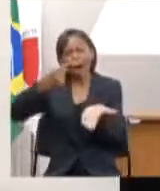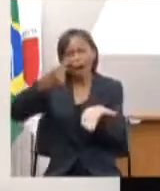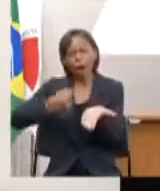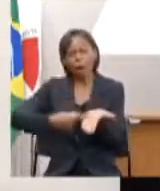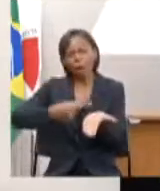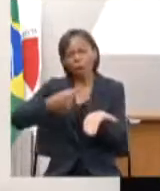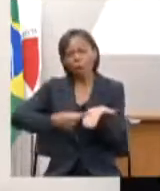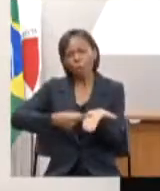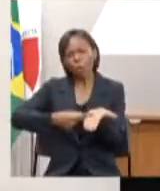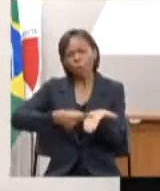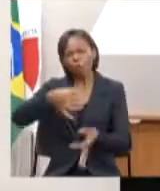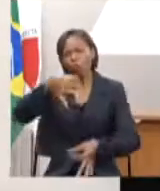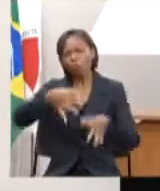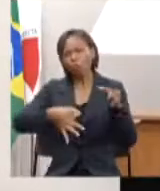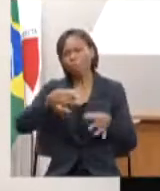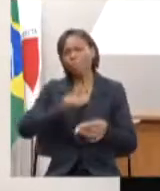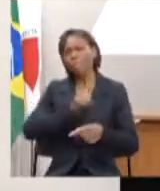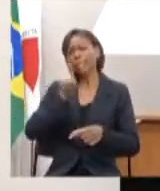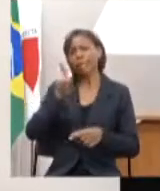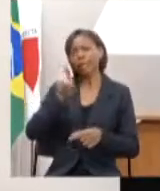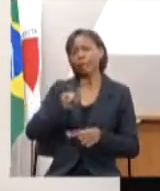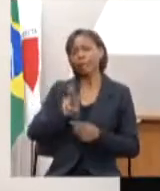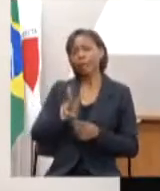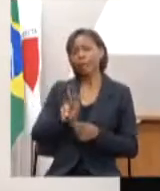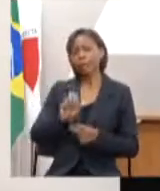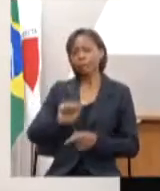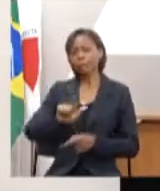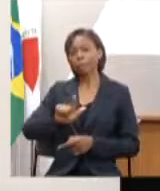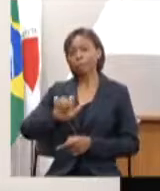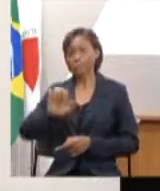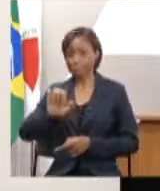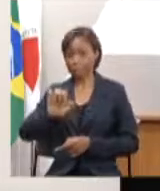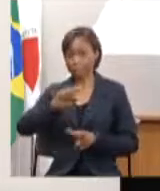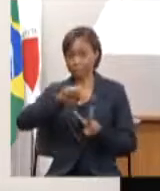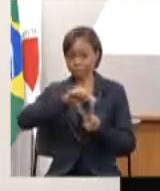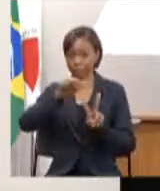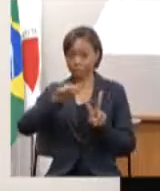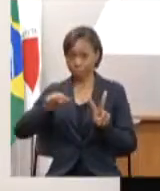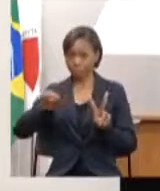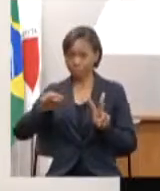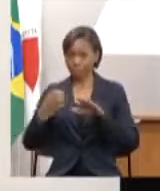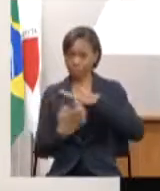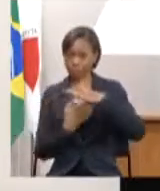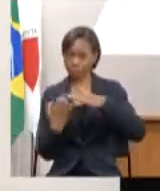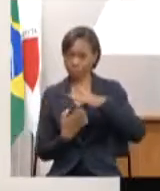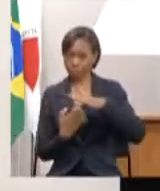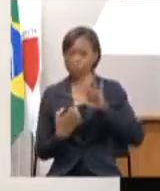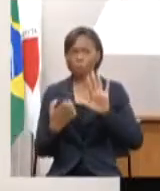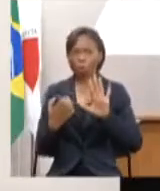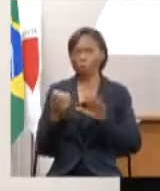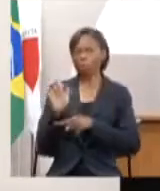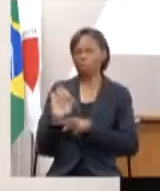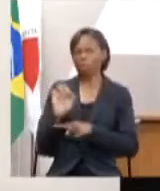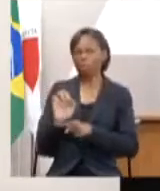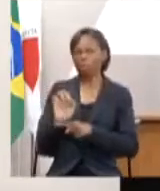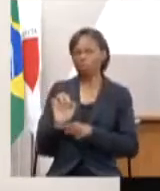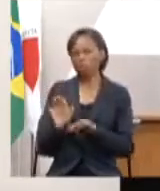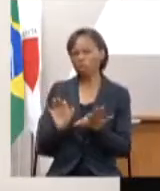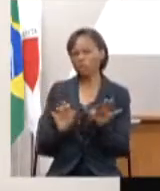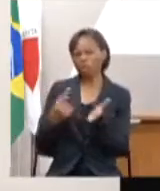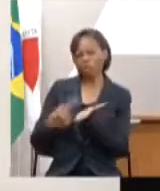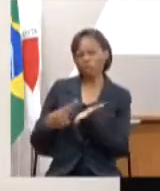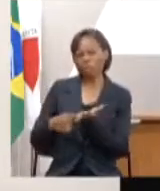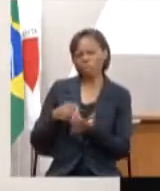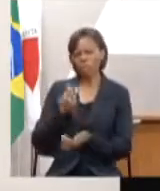O Estado está pleiteando 54 bilhões de reais. Nós teremos aí uma nova